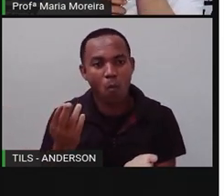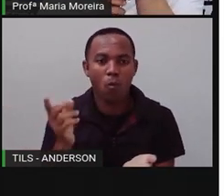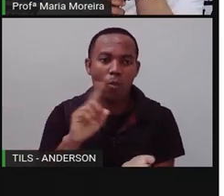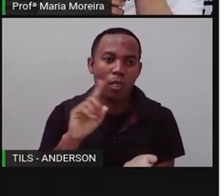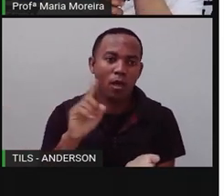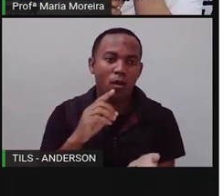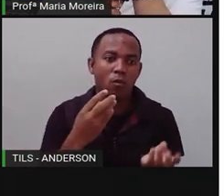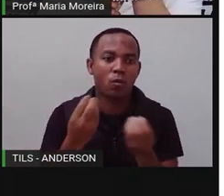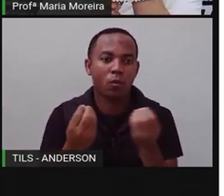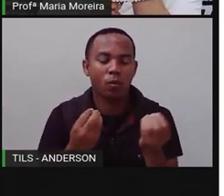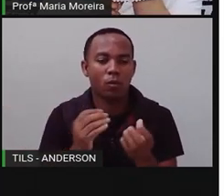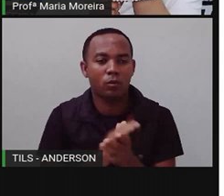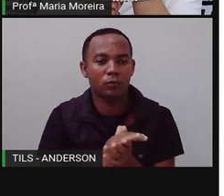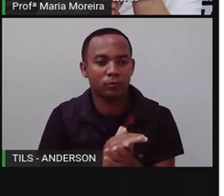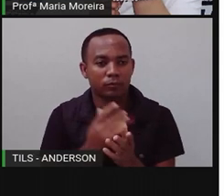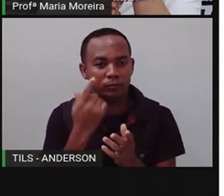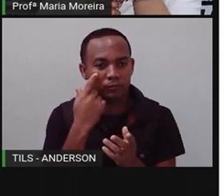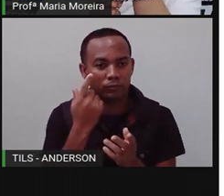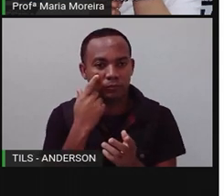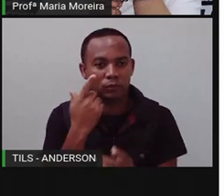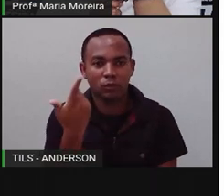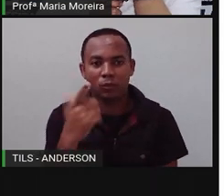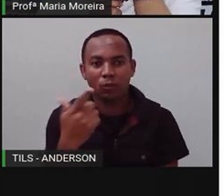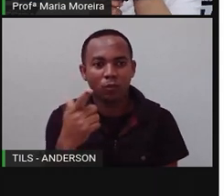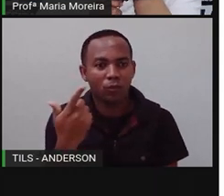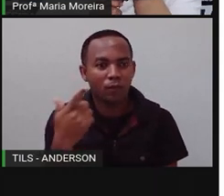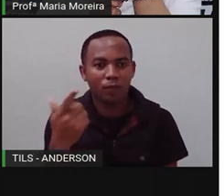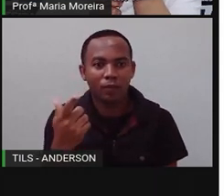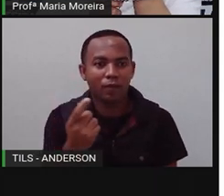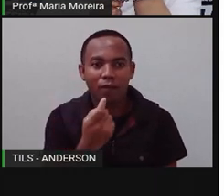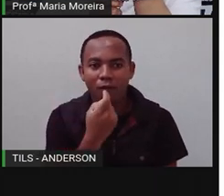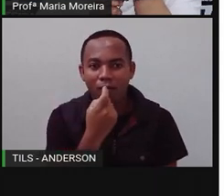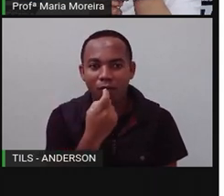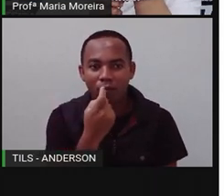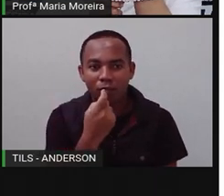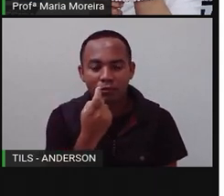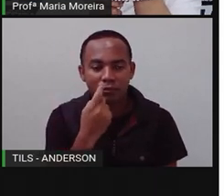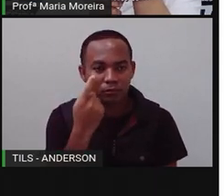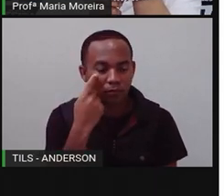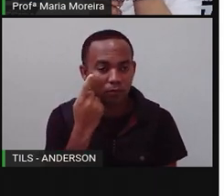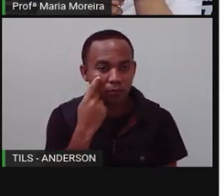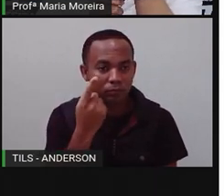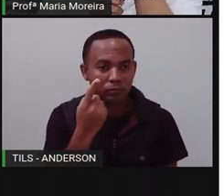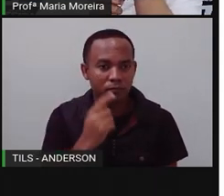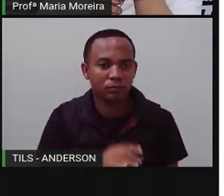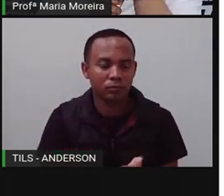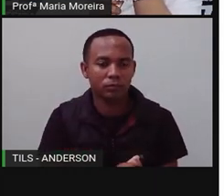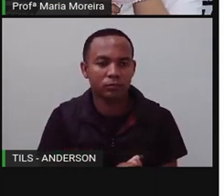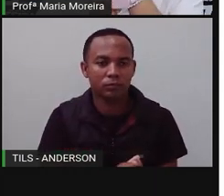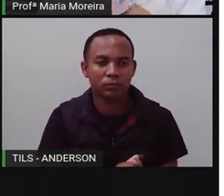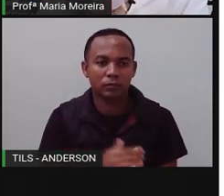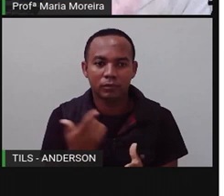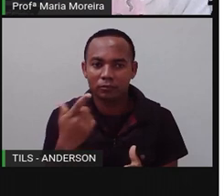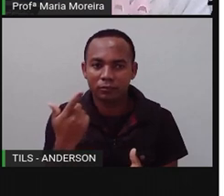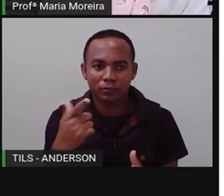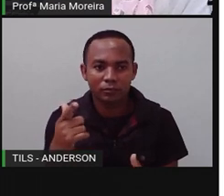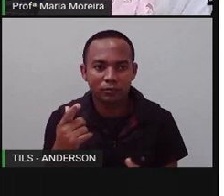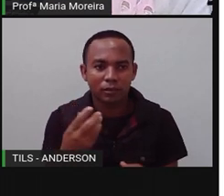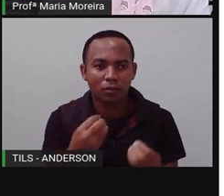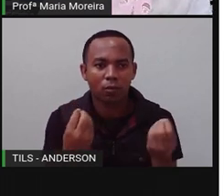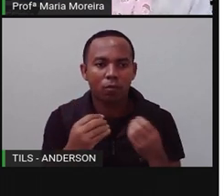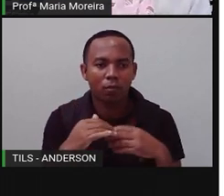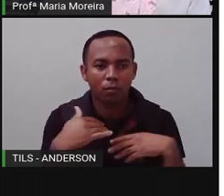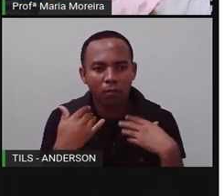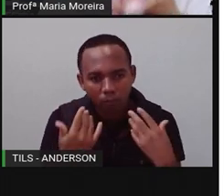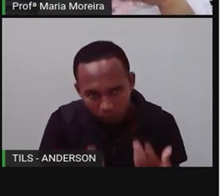Olha lá. Josefina, obviamente, ela não tem ossos, não tem coluna vertebral. A Pro tá segurando o Josefina aqui. Se a não tivesse, uops,